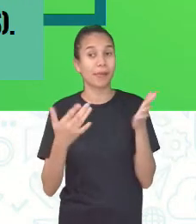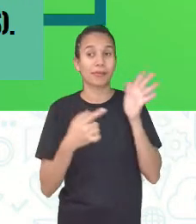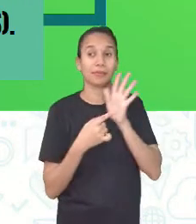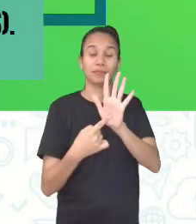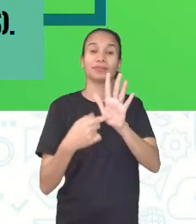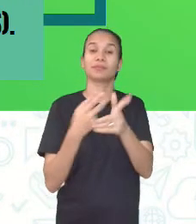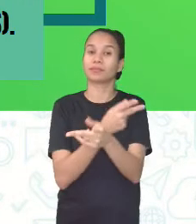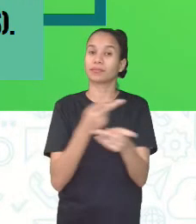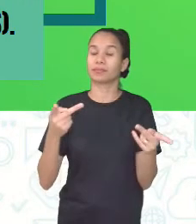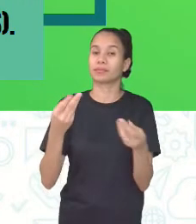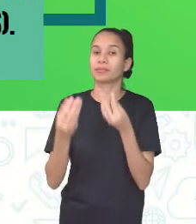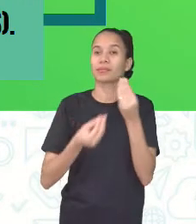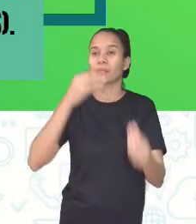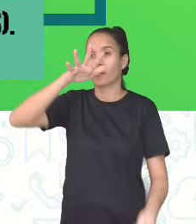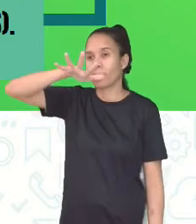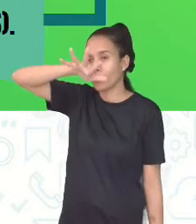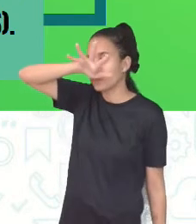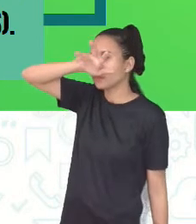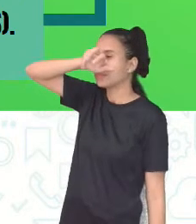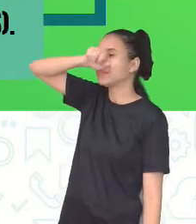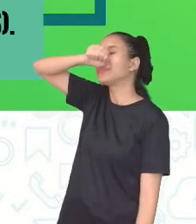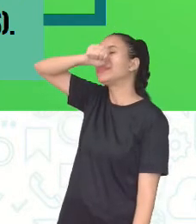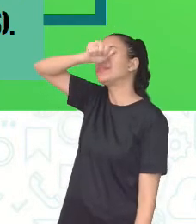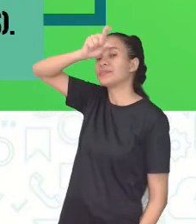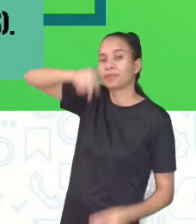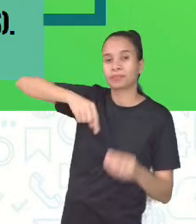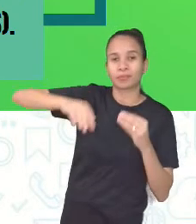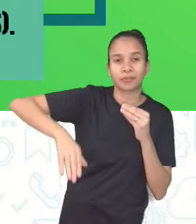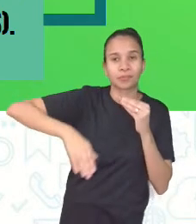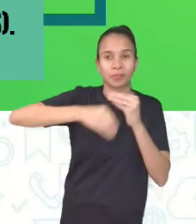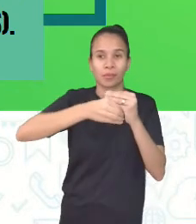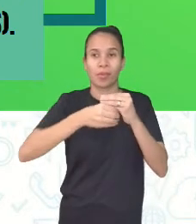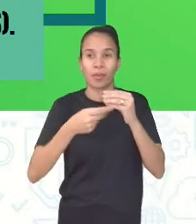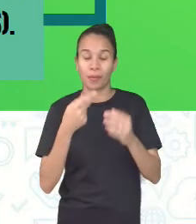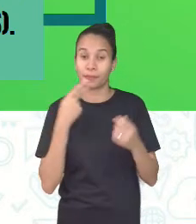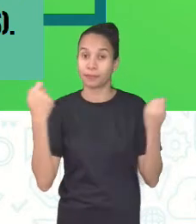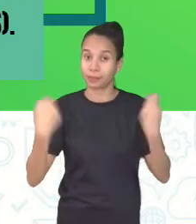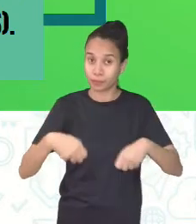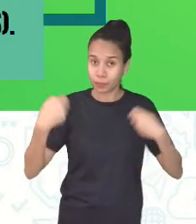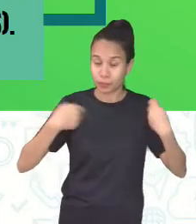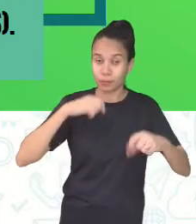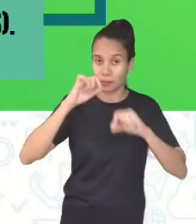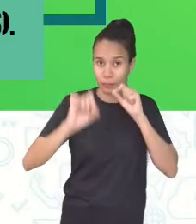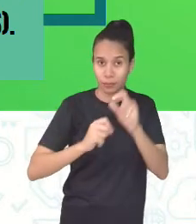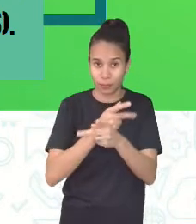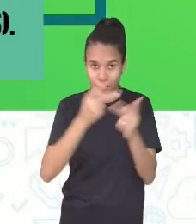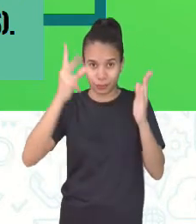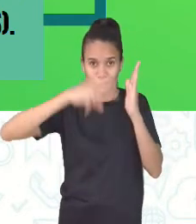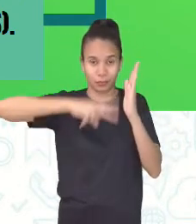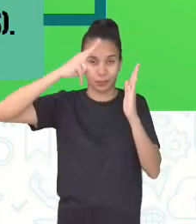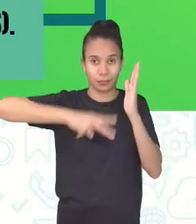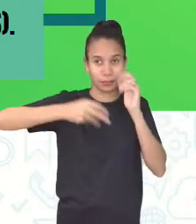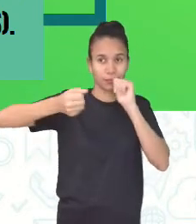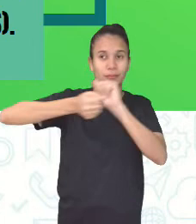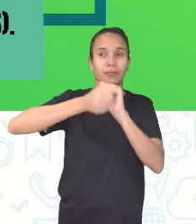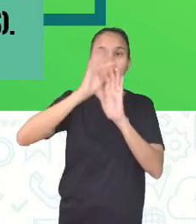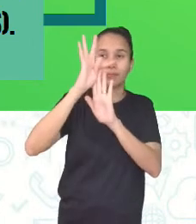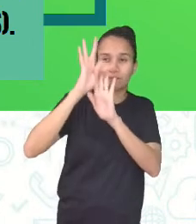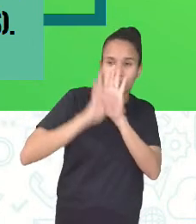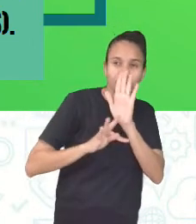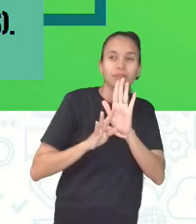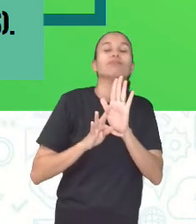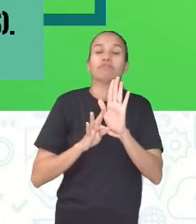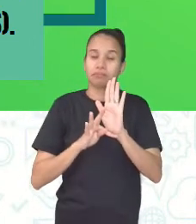o olfato, que é um complemento. E aí eu vou precisar que vocês leiam comigo esse texto.